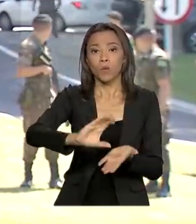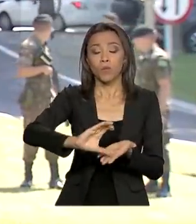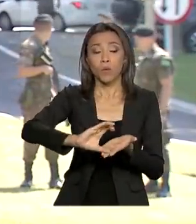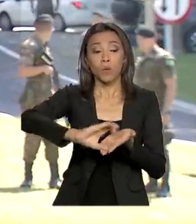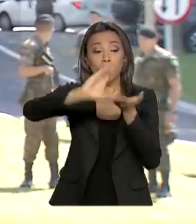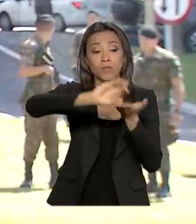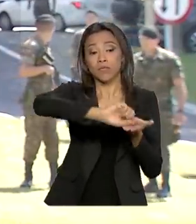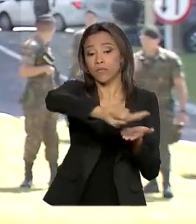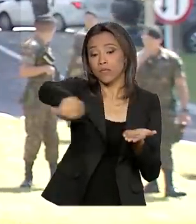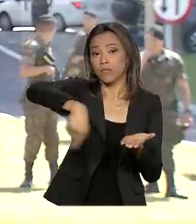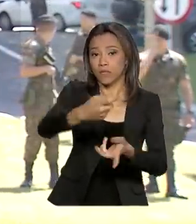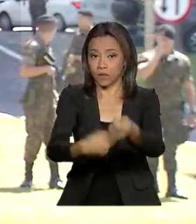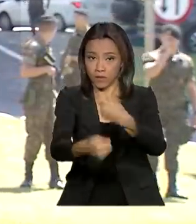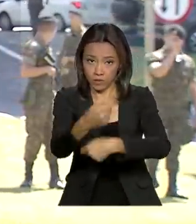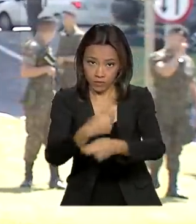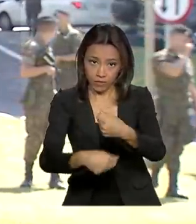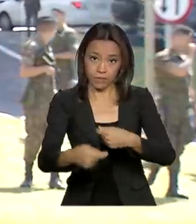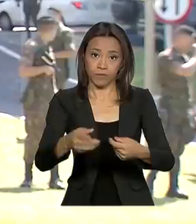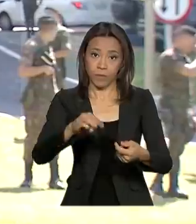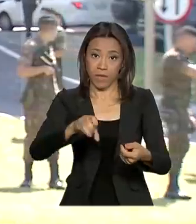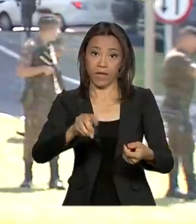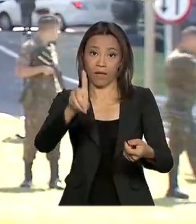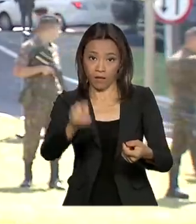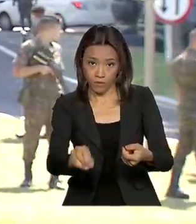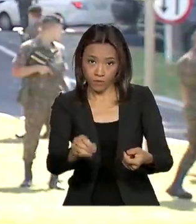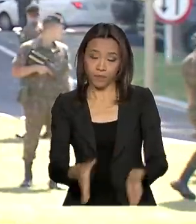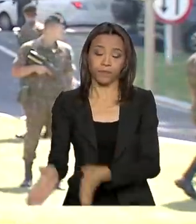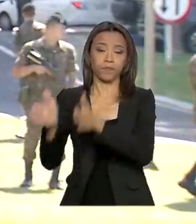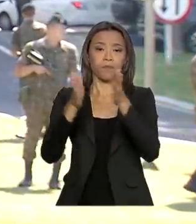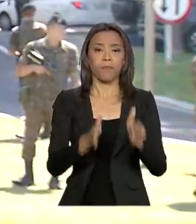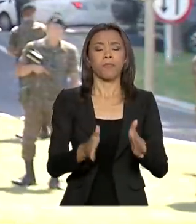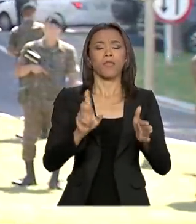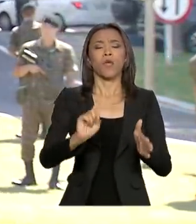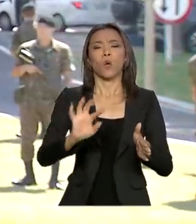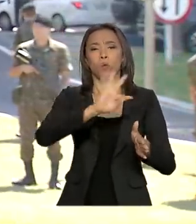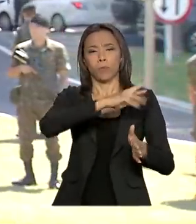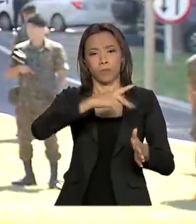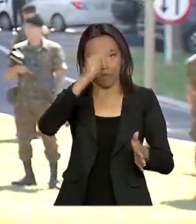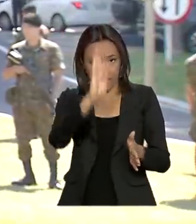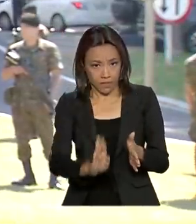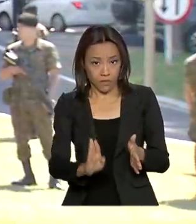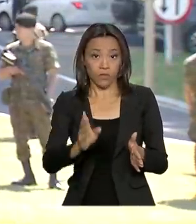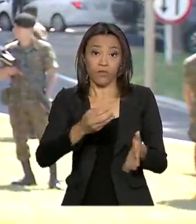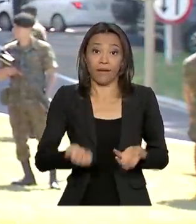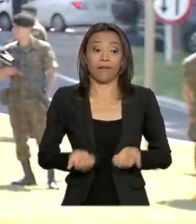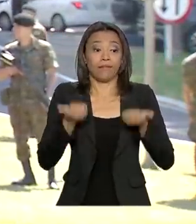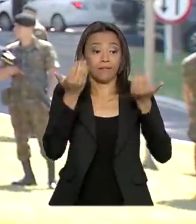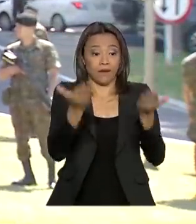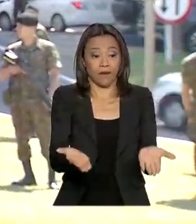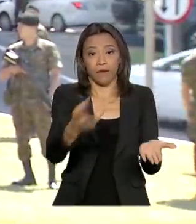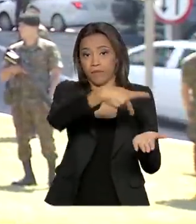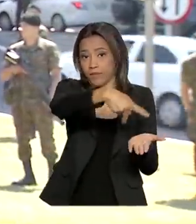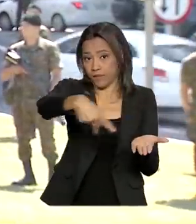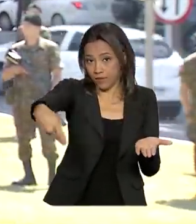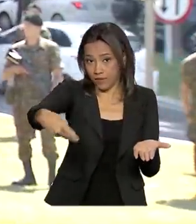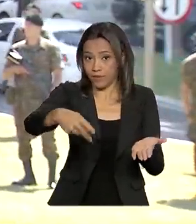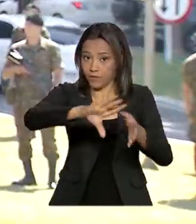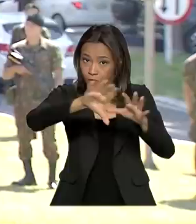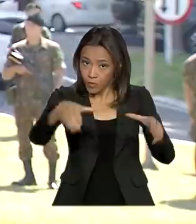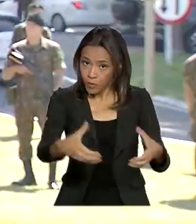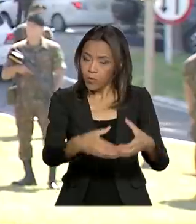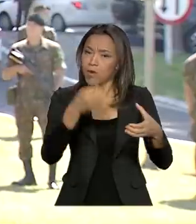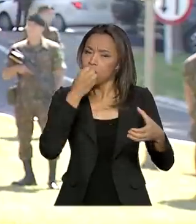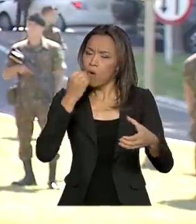Bom, o Brasil entrega a presidência pró-tempore do bloco, segundo Itamaraty, com resultados muito